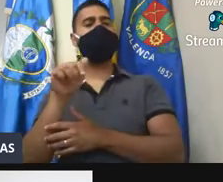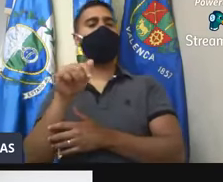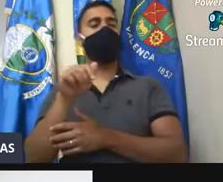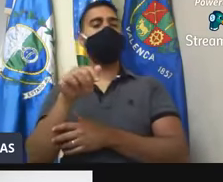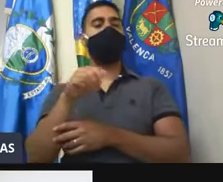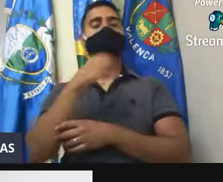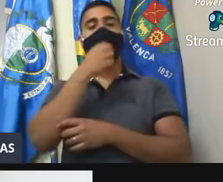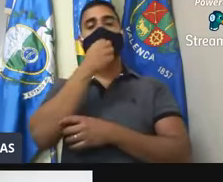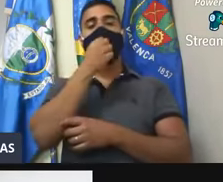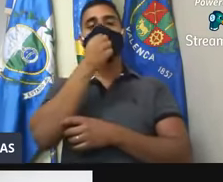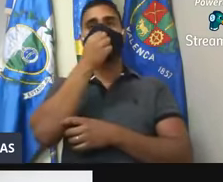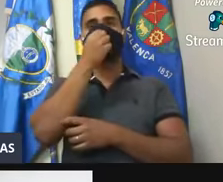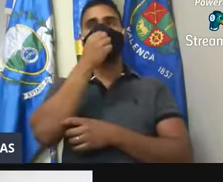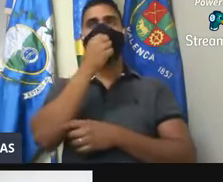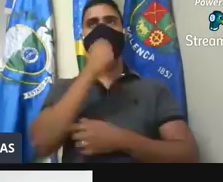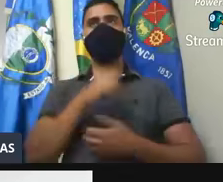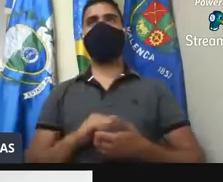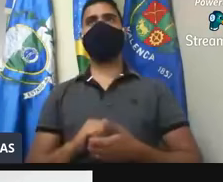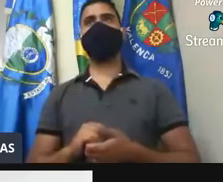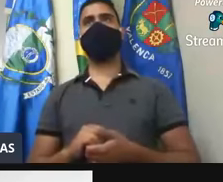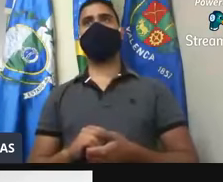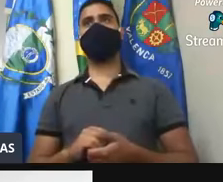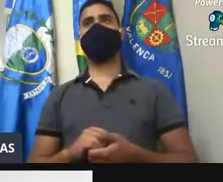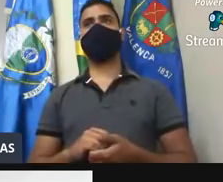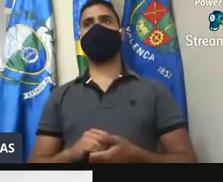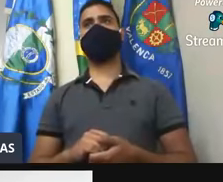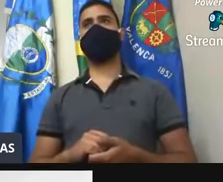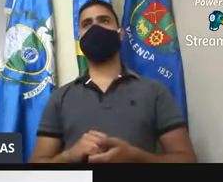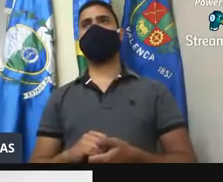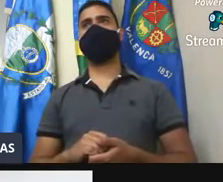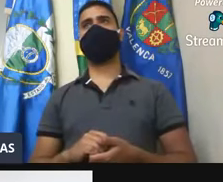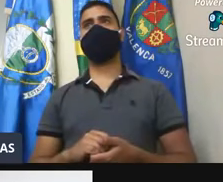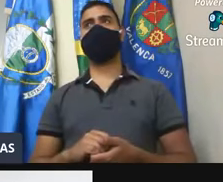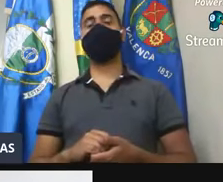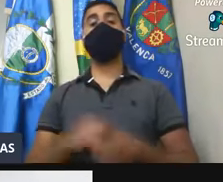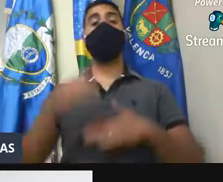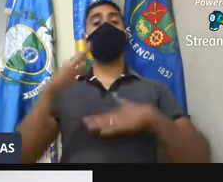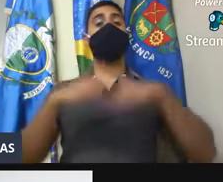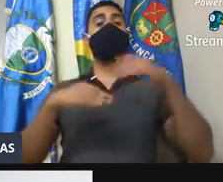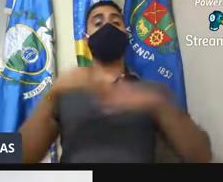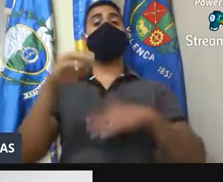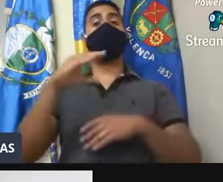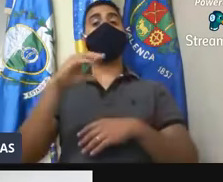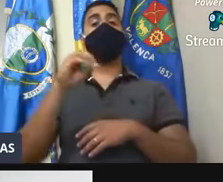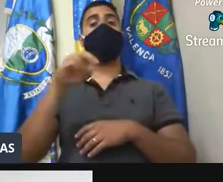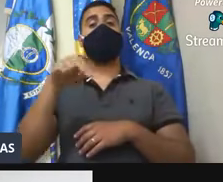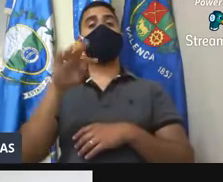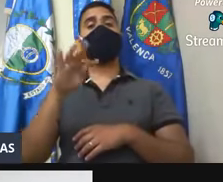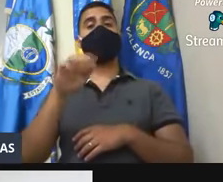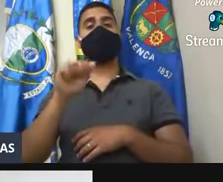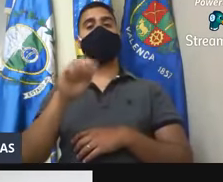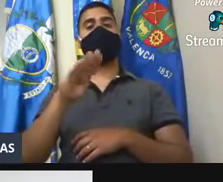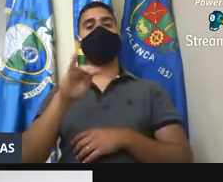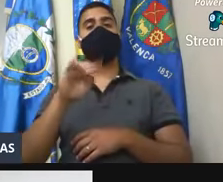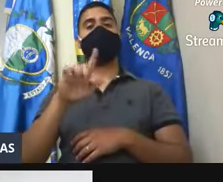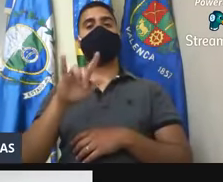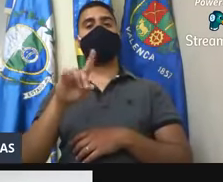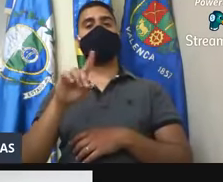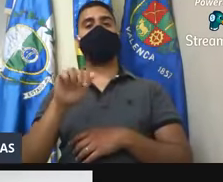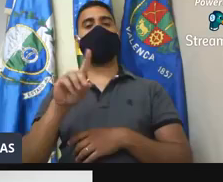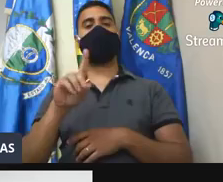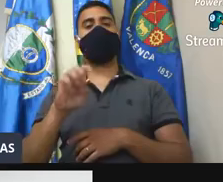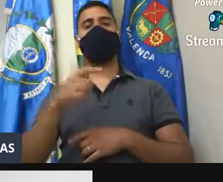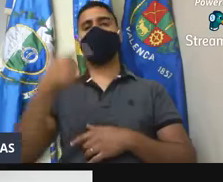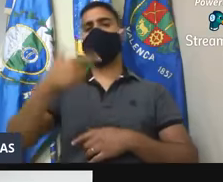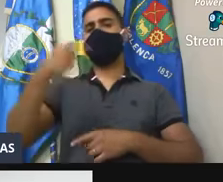dos profissionais da contabilidade, dia do contador. Segunda discussão em votação